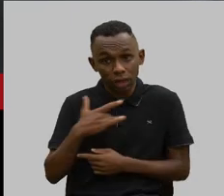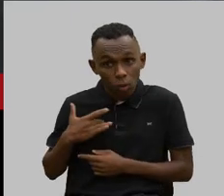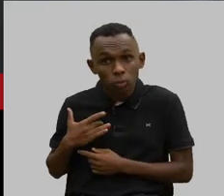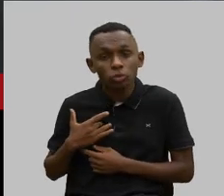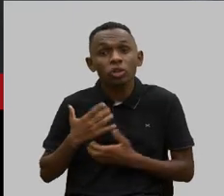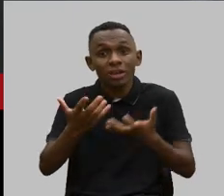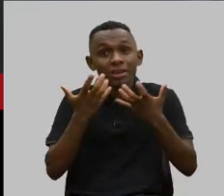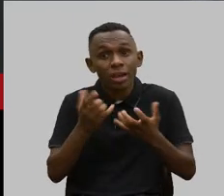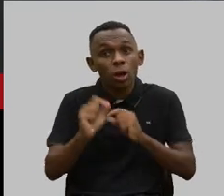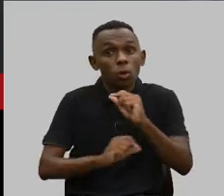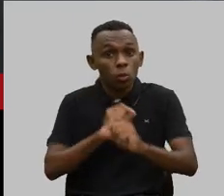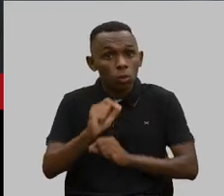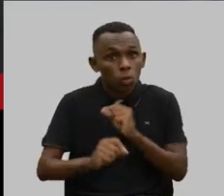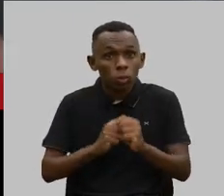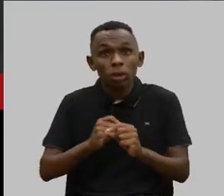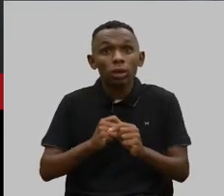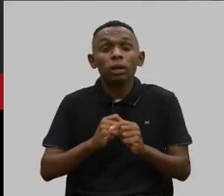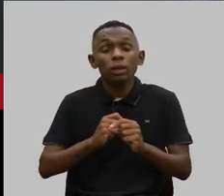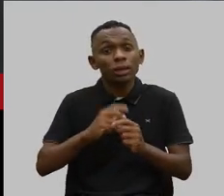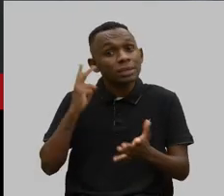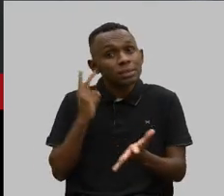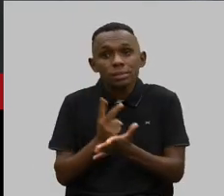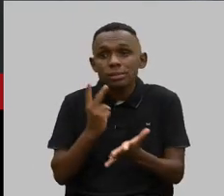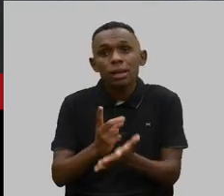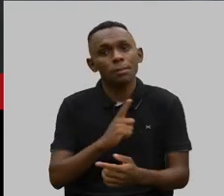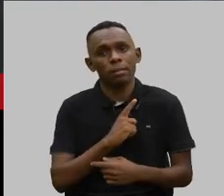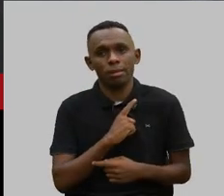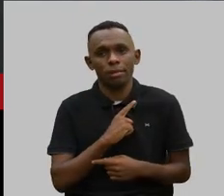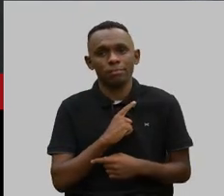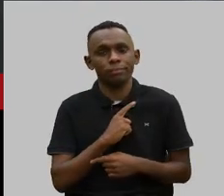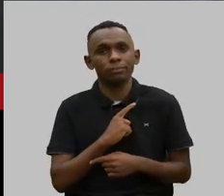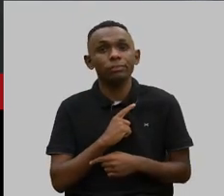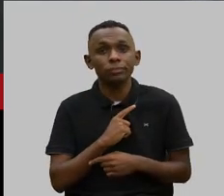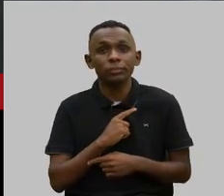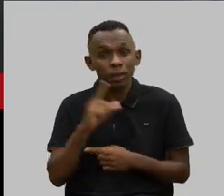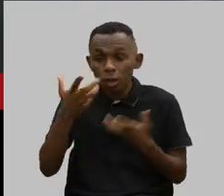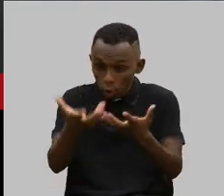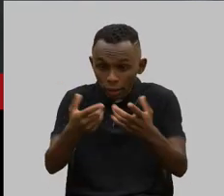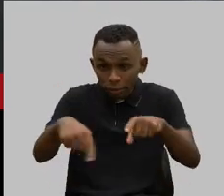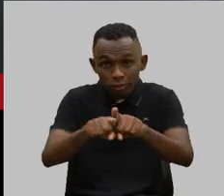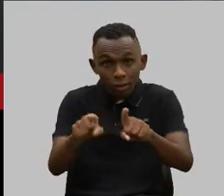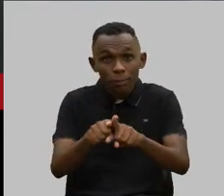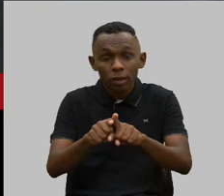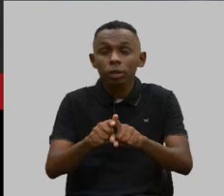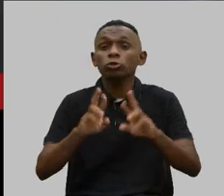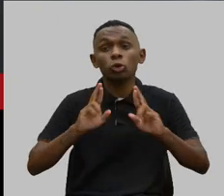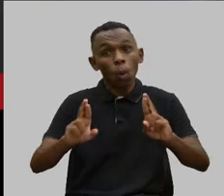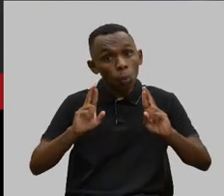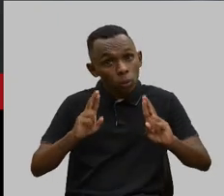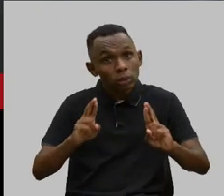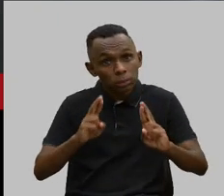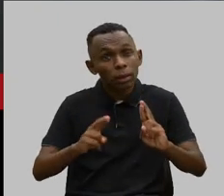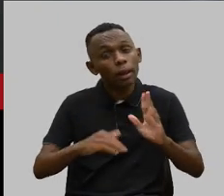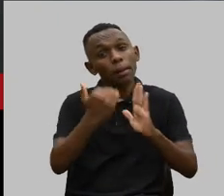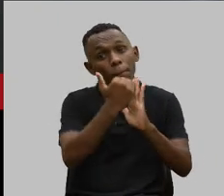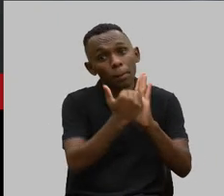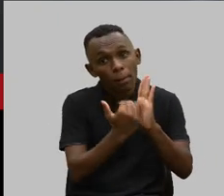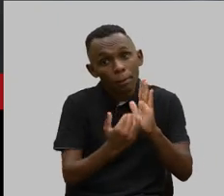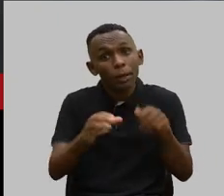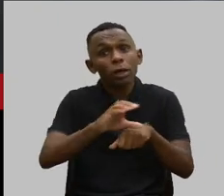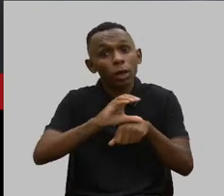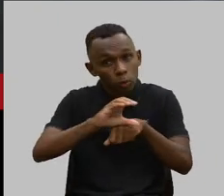entram achando que vão ter ele sempre. É isso que nós queremos, é isso que nós esperamos, que é o que está previsto na Constituição.